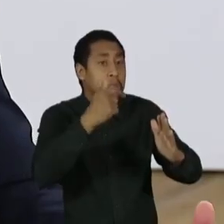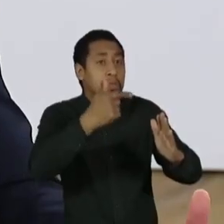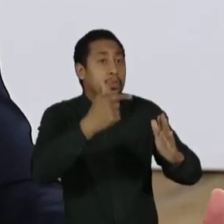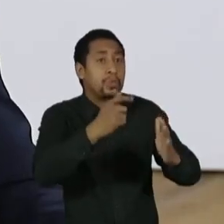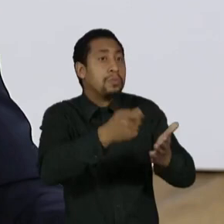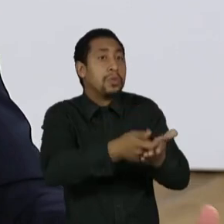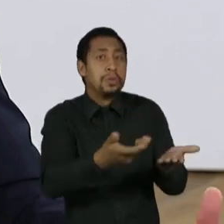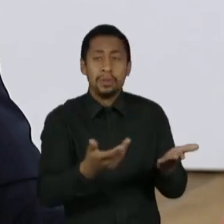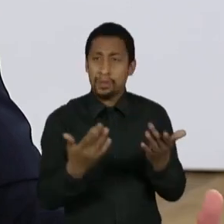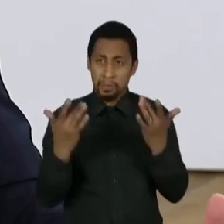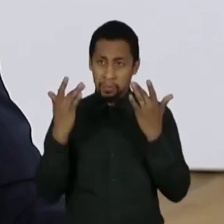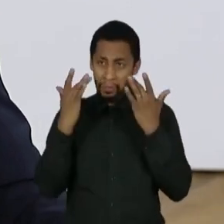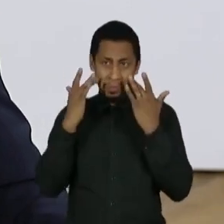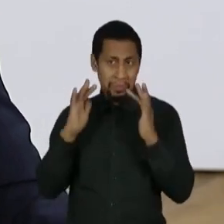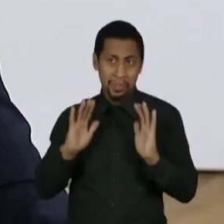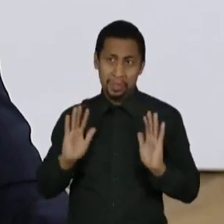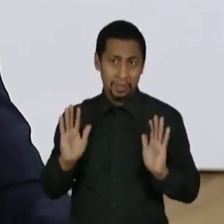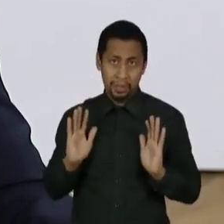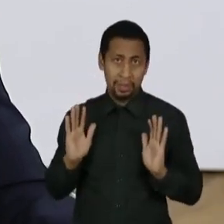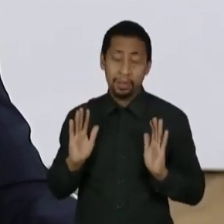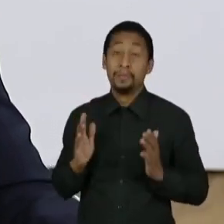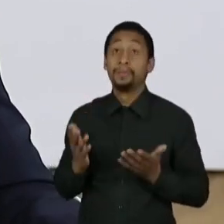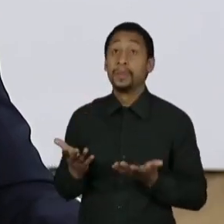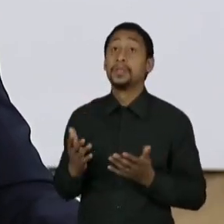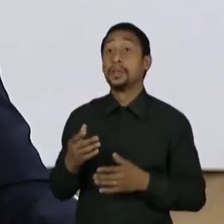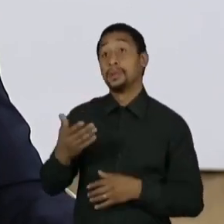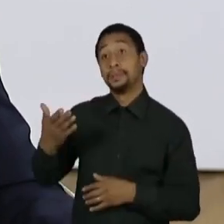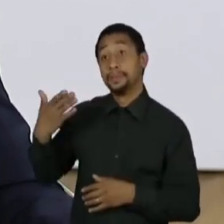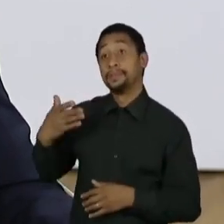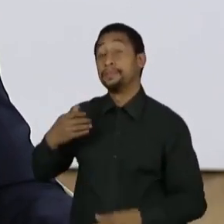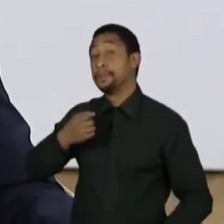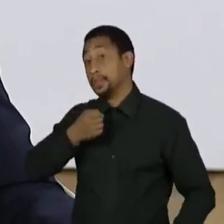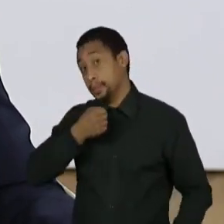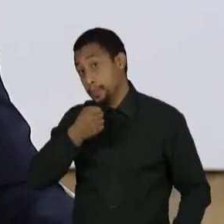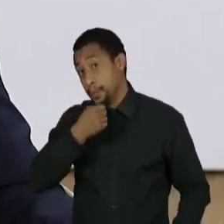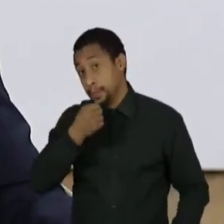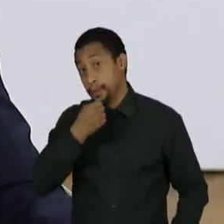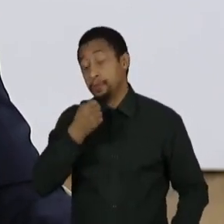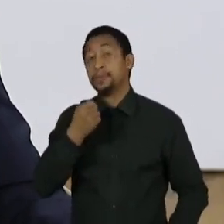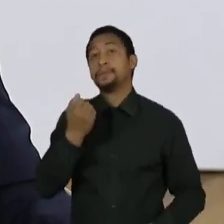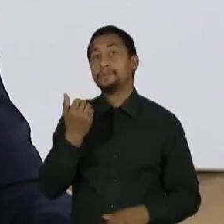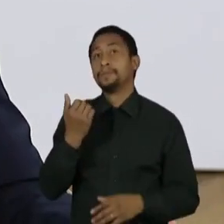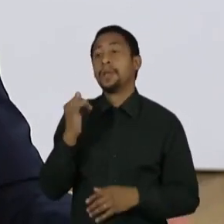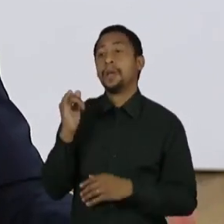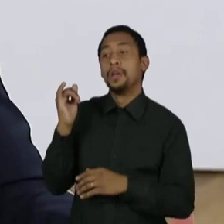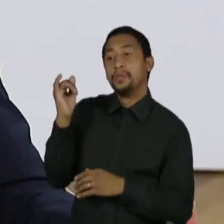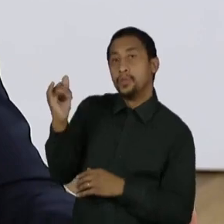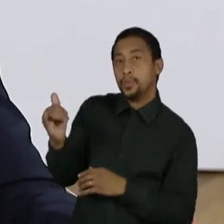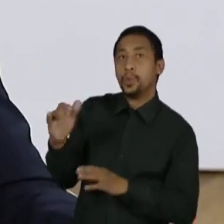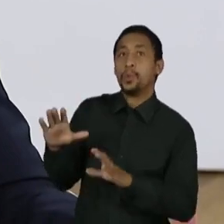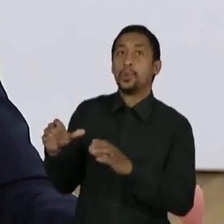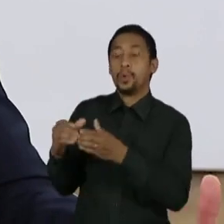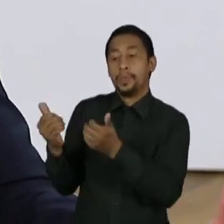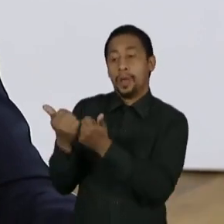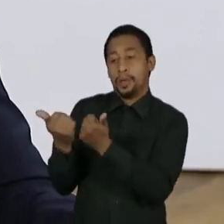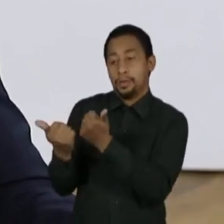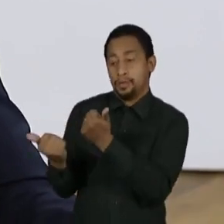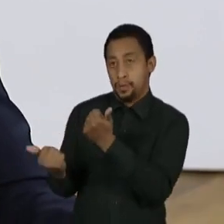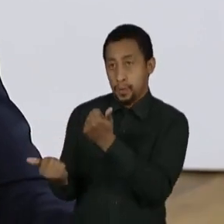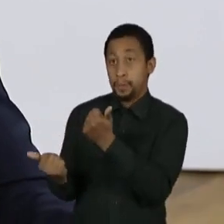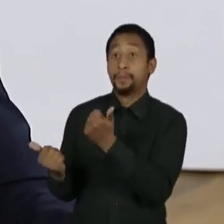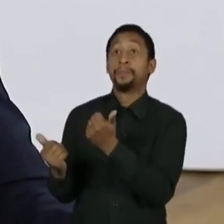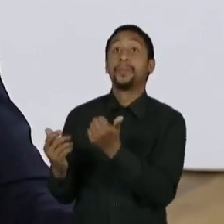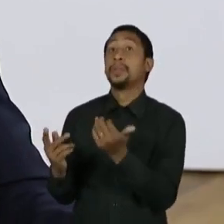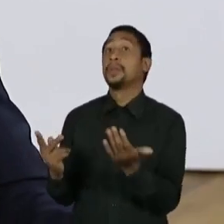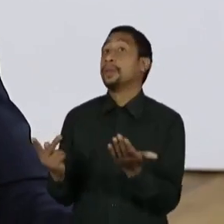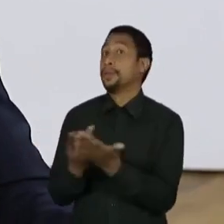Na época dessa reportagem, que a nossa assessoria foi comunicada, tinha até um fato também pertinente a um outro